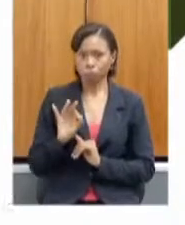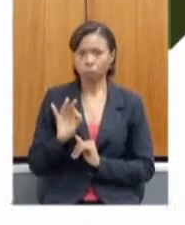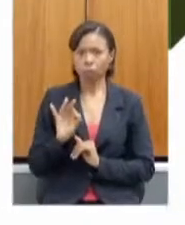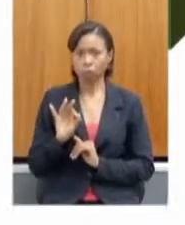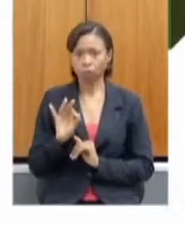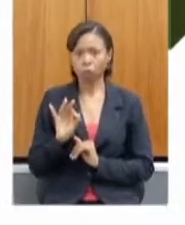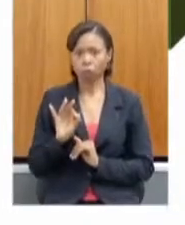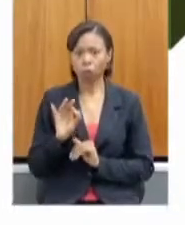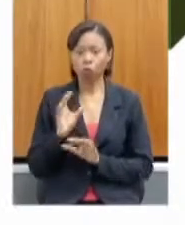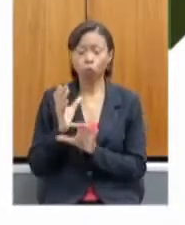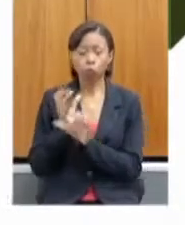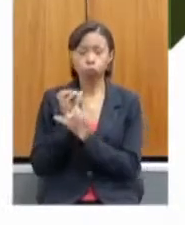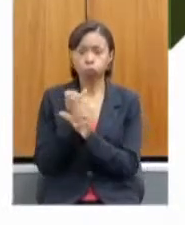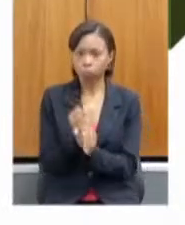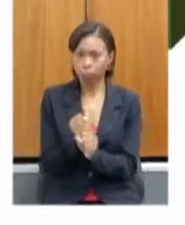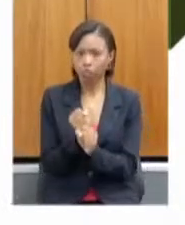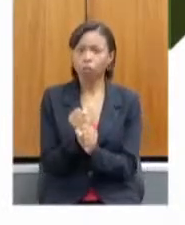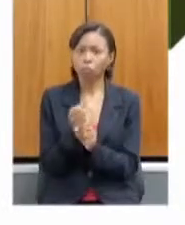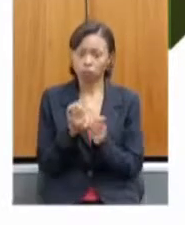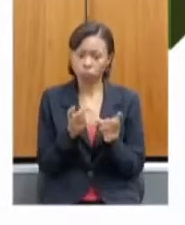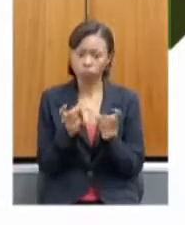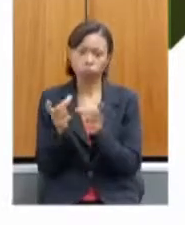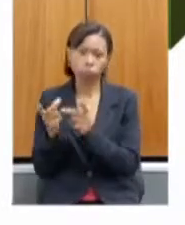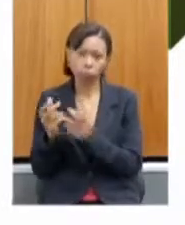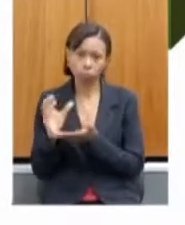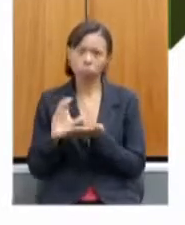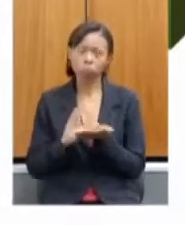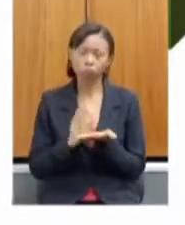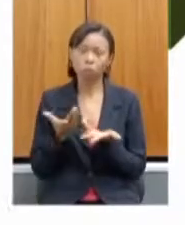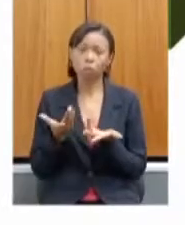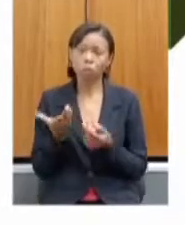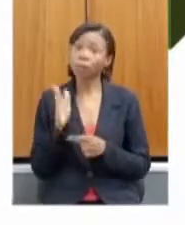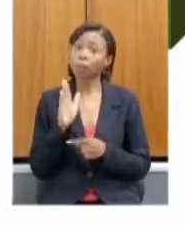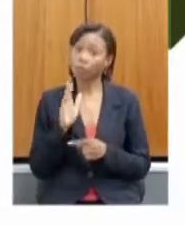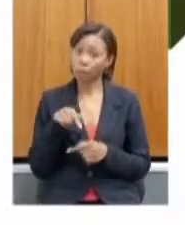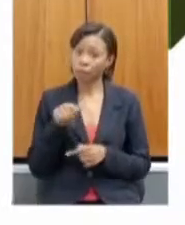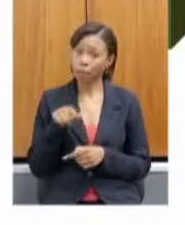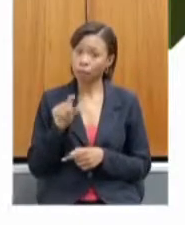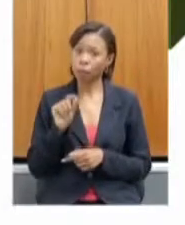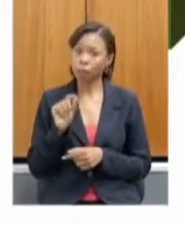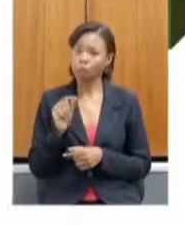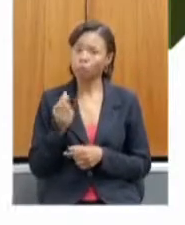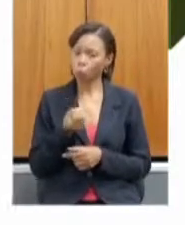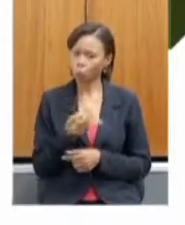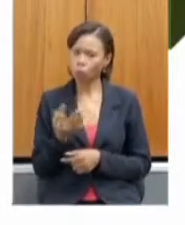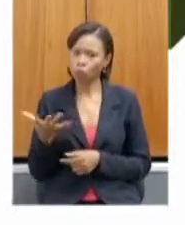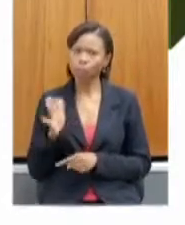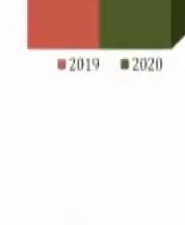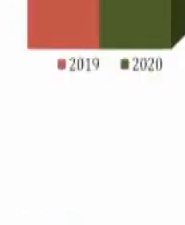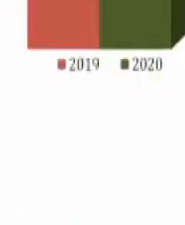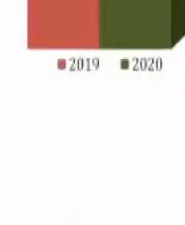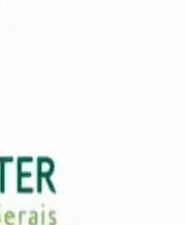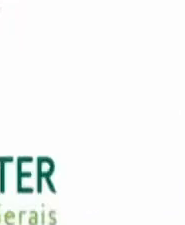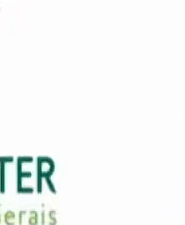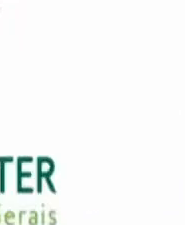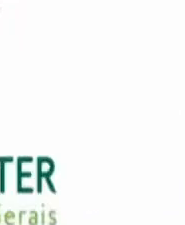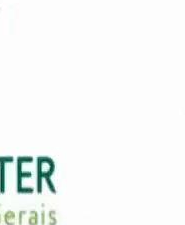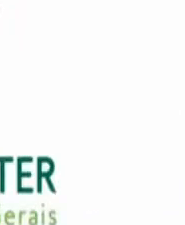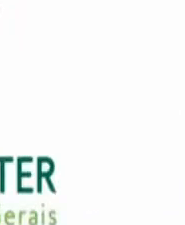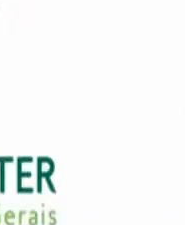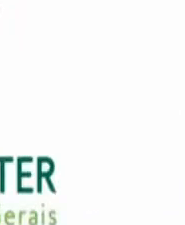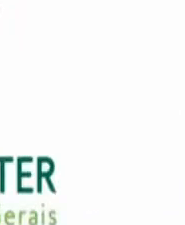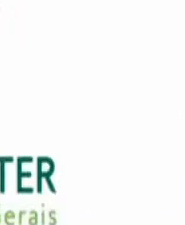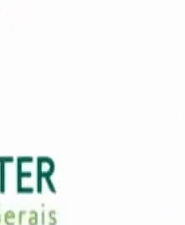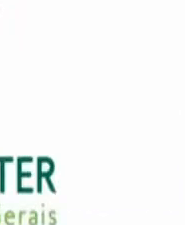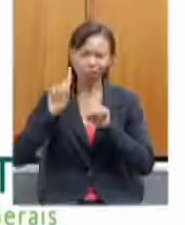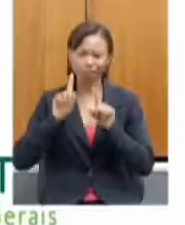no faturamento de nossas exportações. Isso também, com certeza, é um número que vai ajudar o nosso Estado da recuperação. Então, desculpa